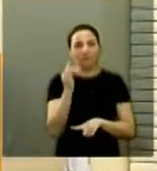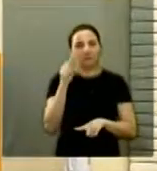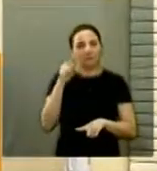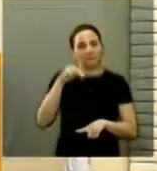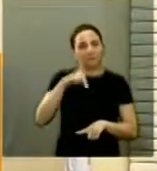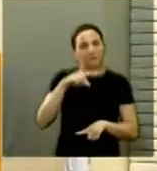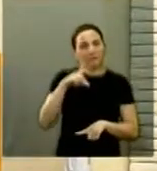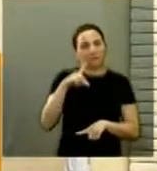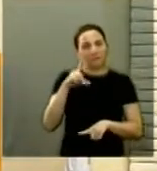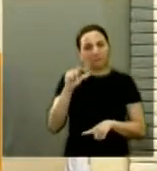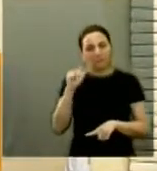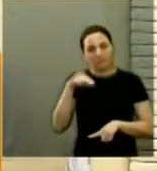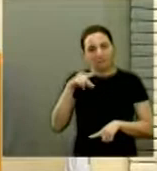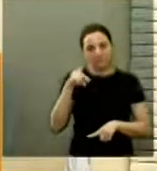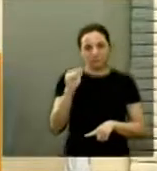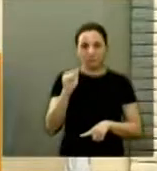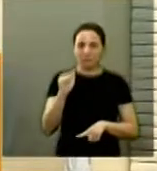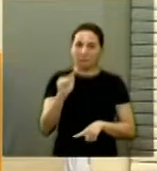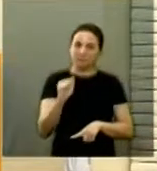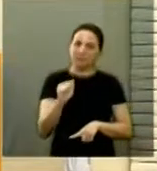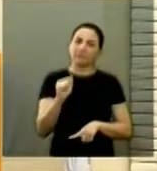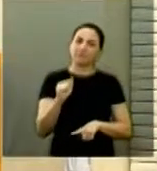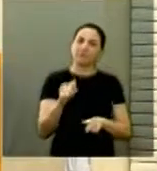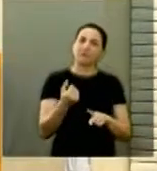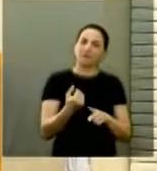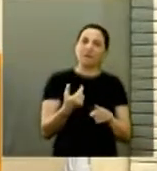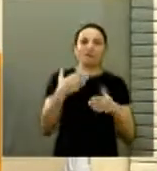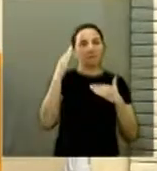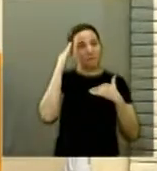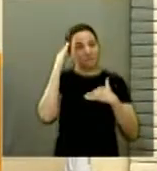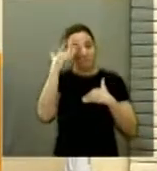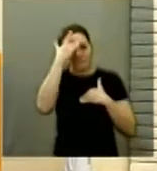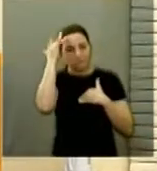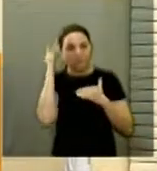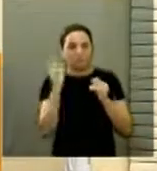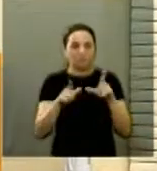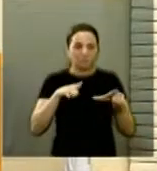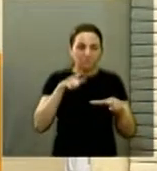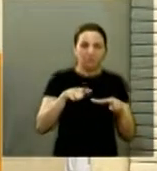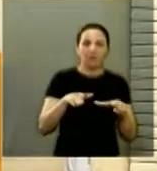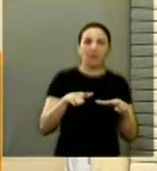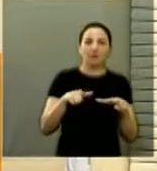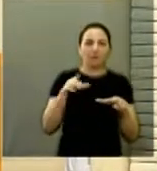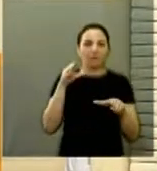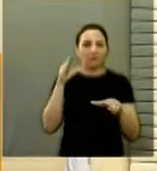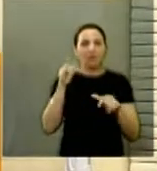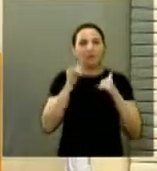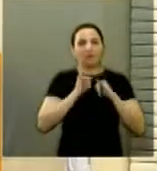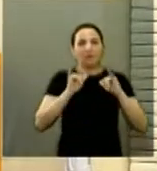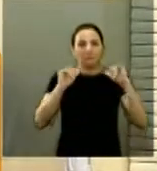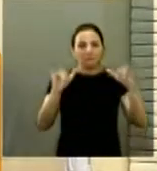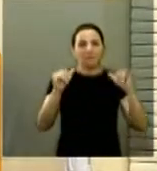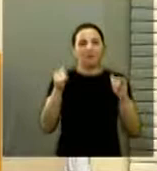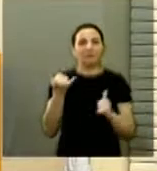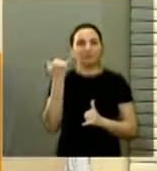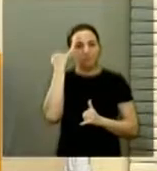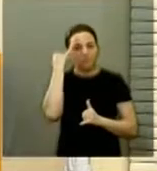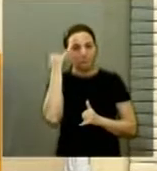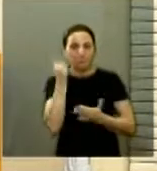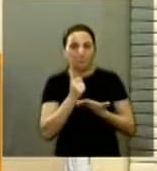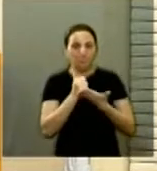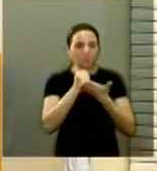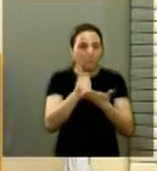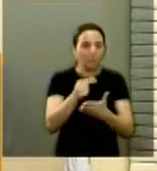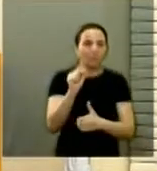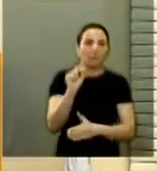estive lá hoje fazendo uma matéria. Quero agradecer a Paulinha, o pessoal da imprensa, a Japinha nossa aqui. Muito obrigado pela força que vocês